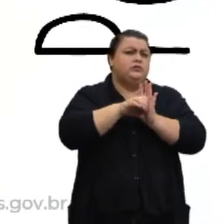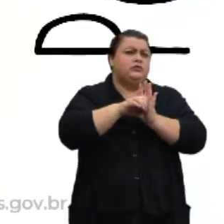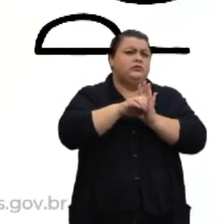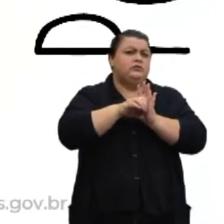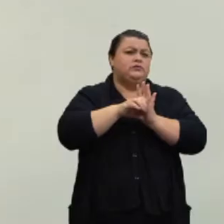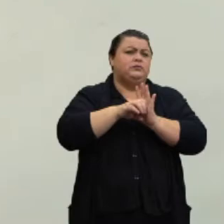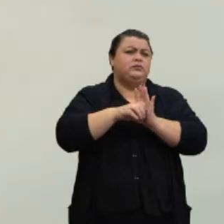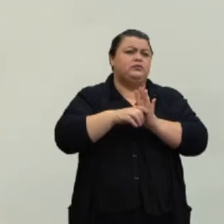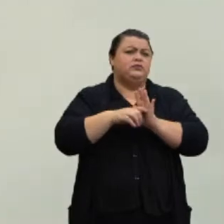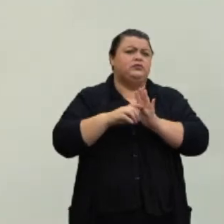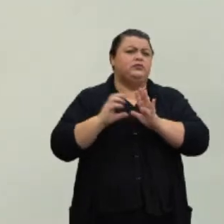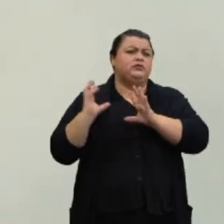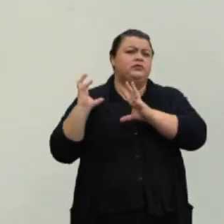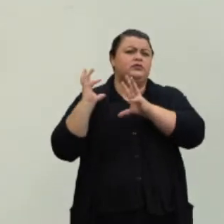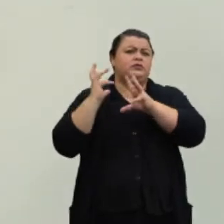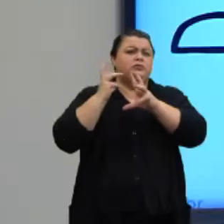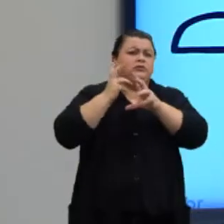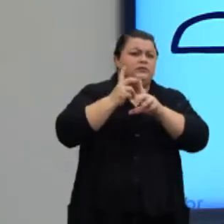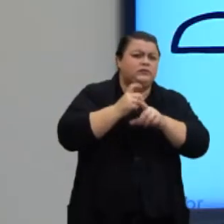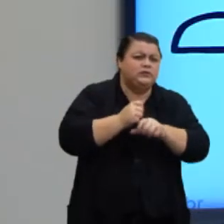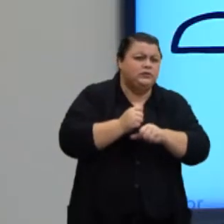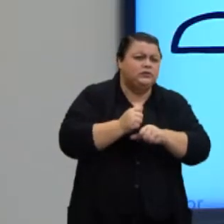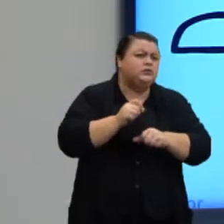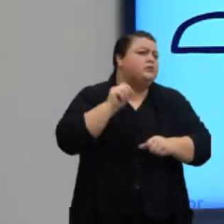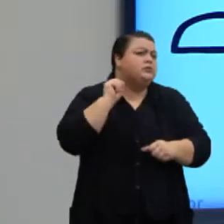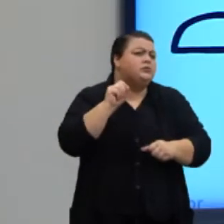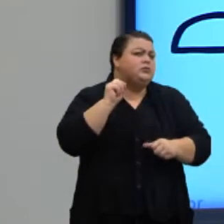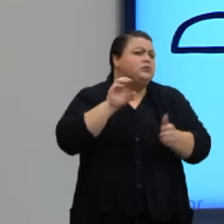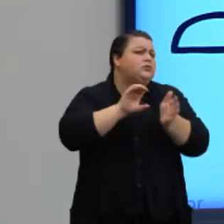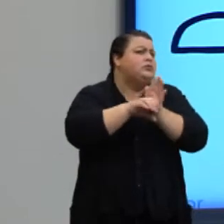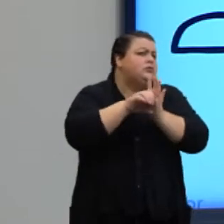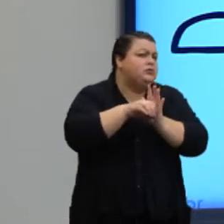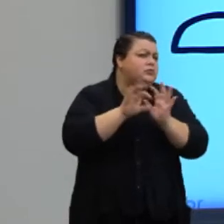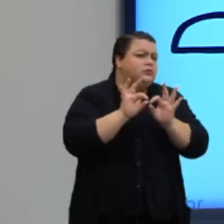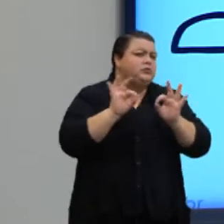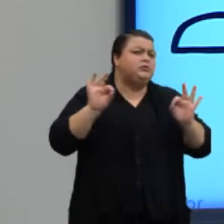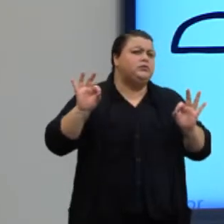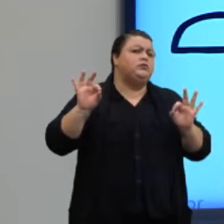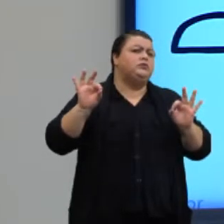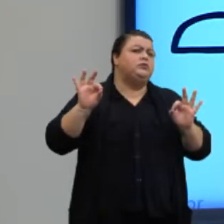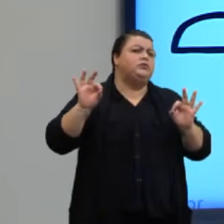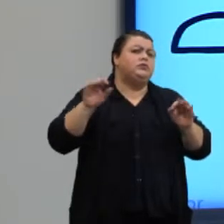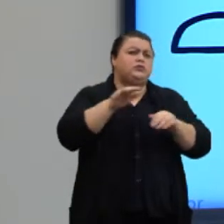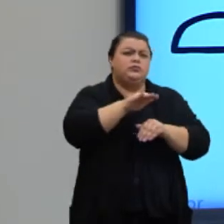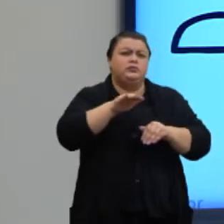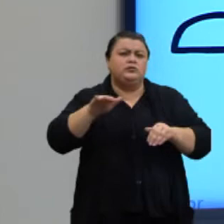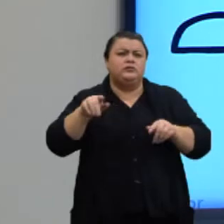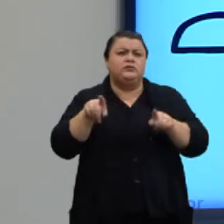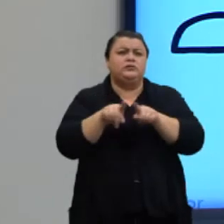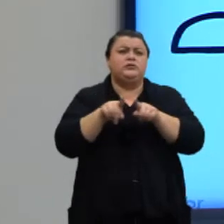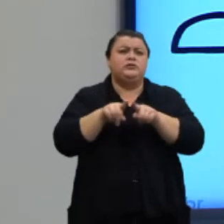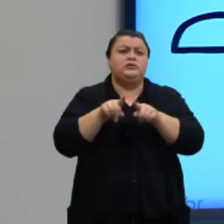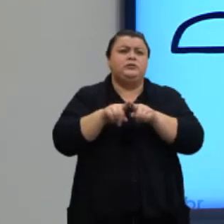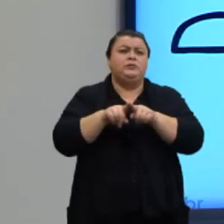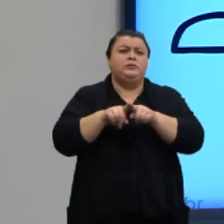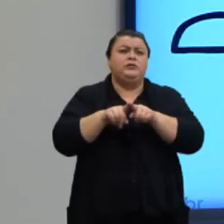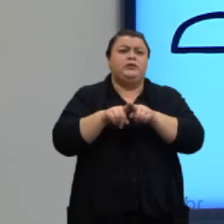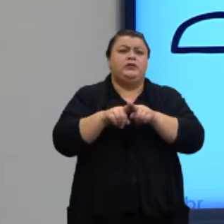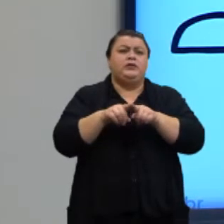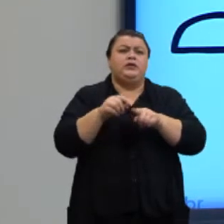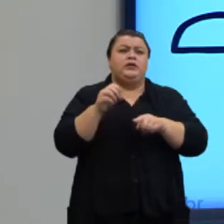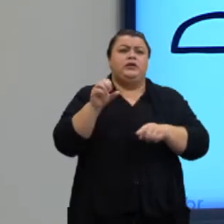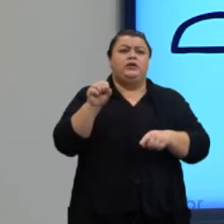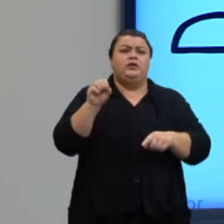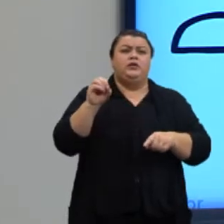novamente, alguns conceitos aqui sobre linha, superfície, e sobre sólido. Certo? Então, quando eu falo